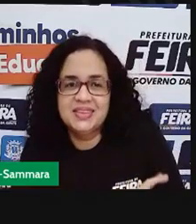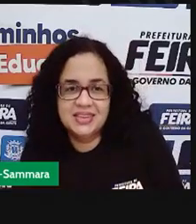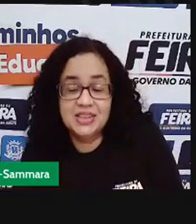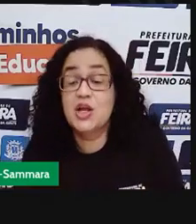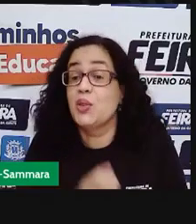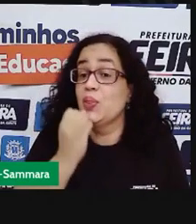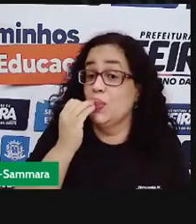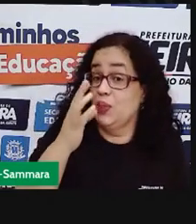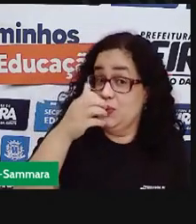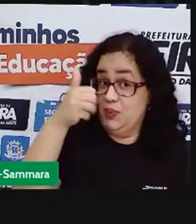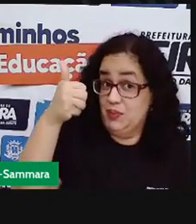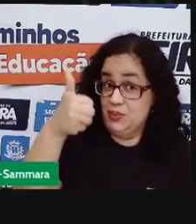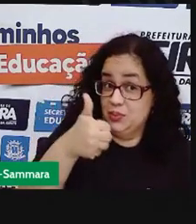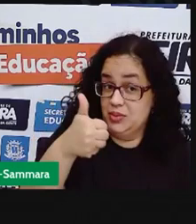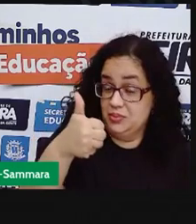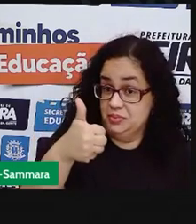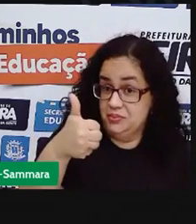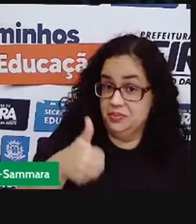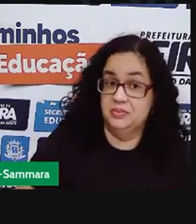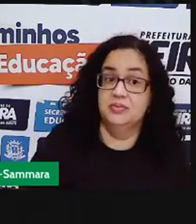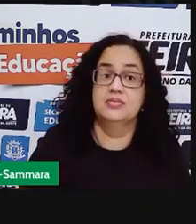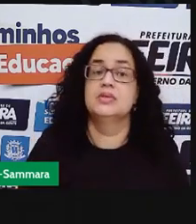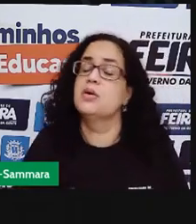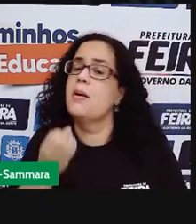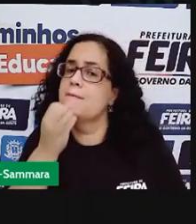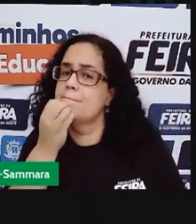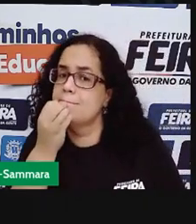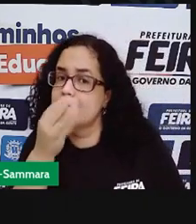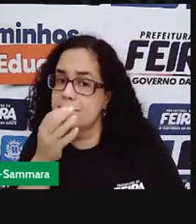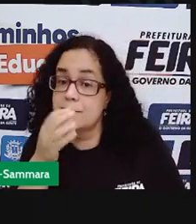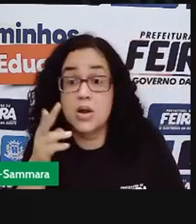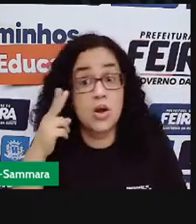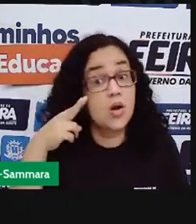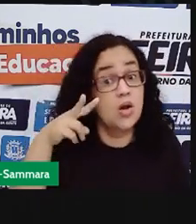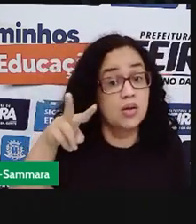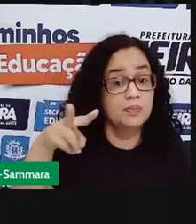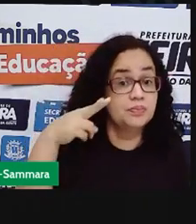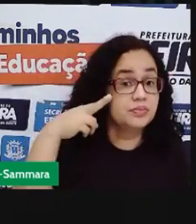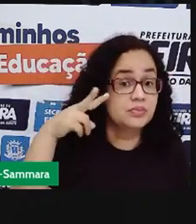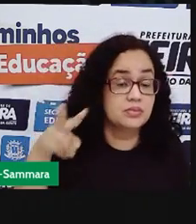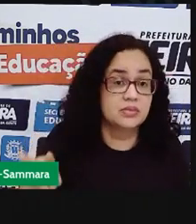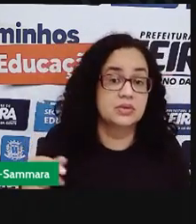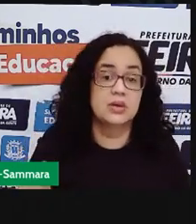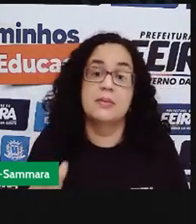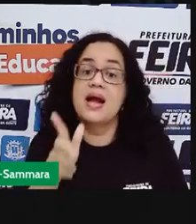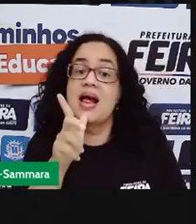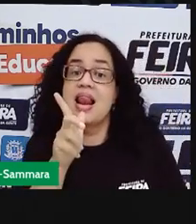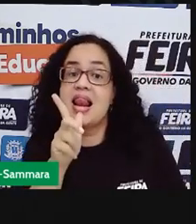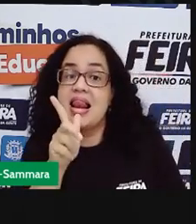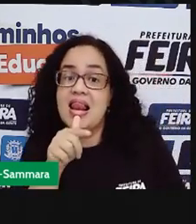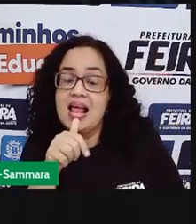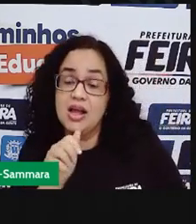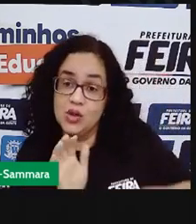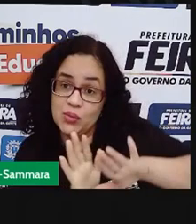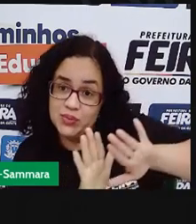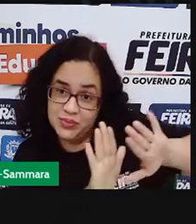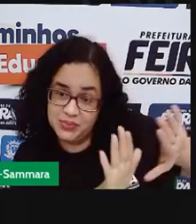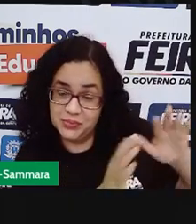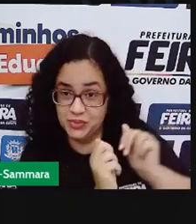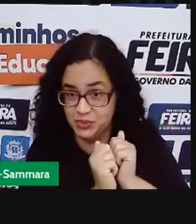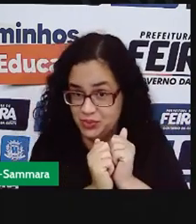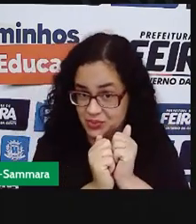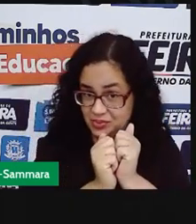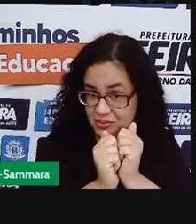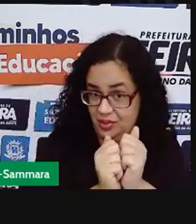Tudo bem com vocês? Que coisa boa! Olha só! Pega a garrafinha, deixa aí do seu lado.